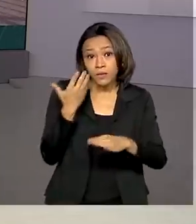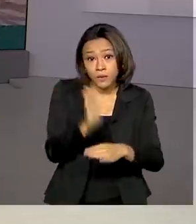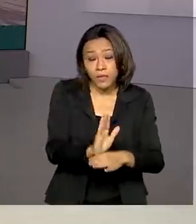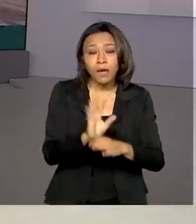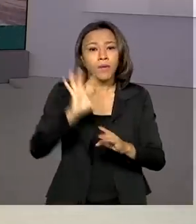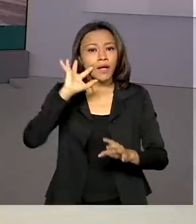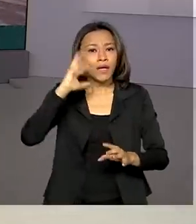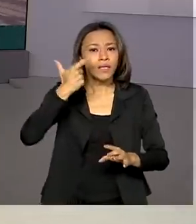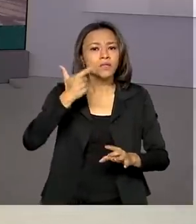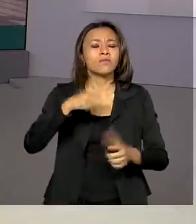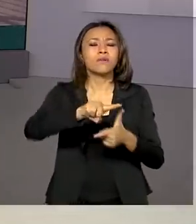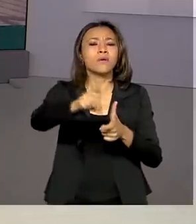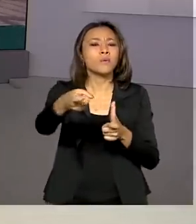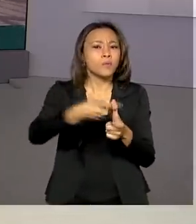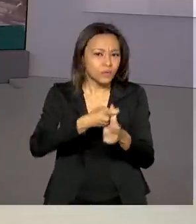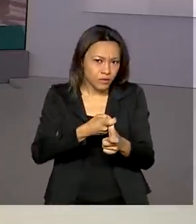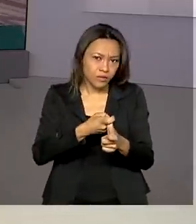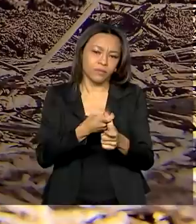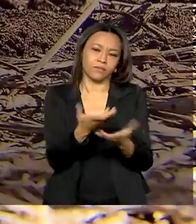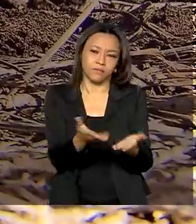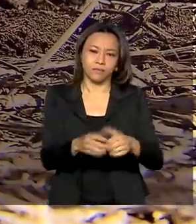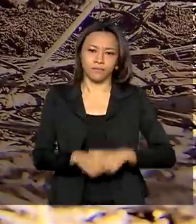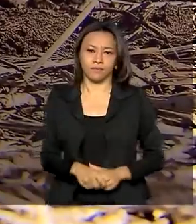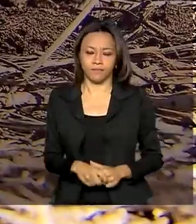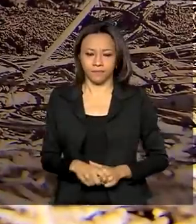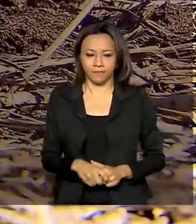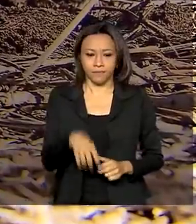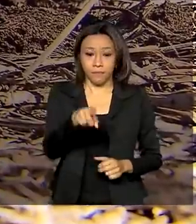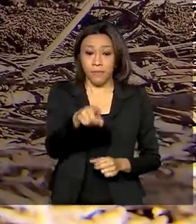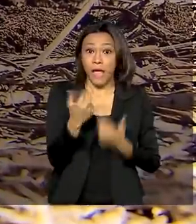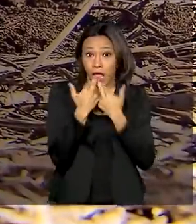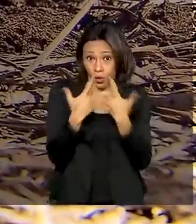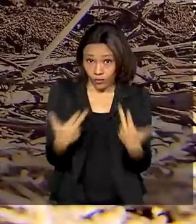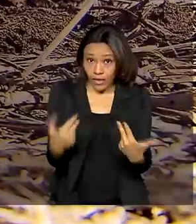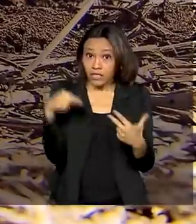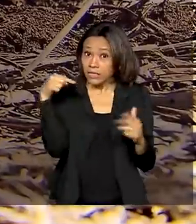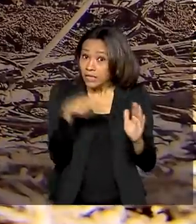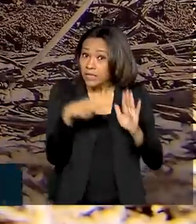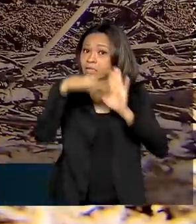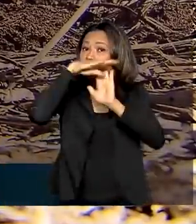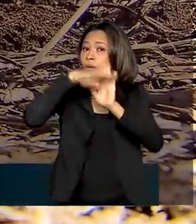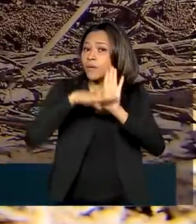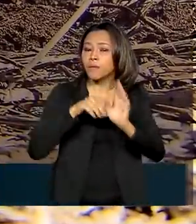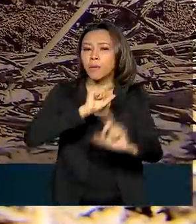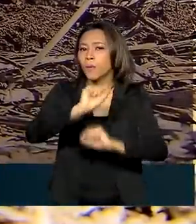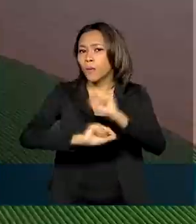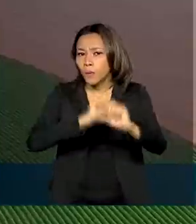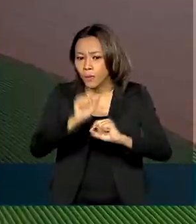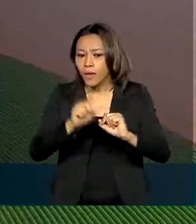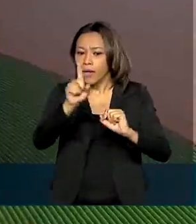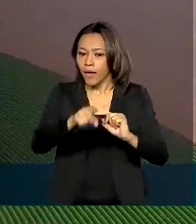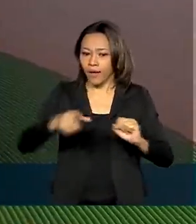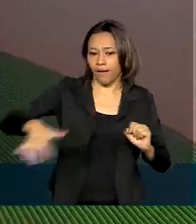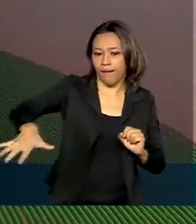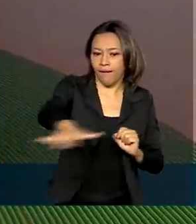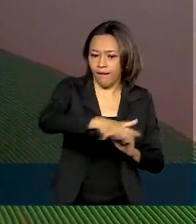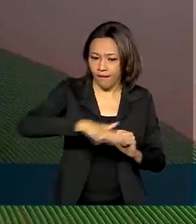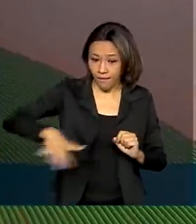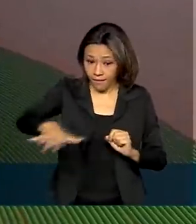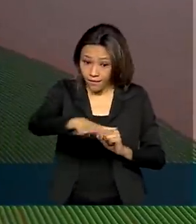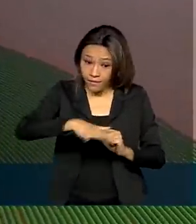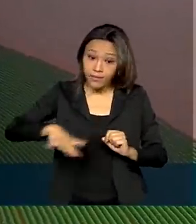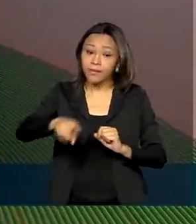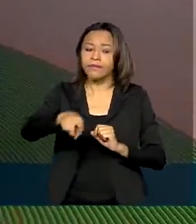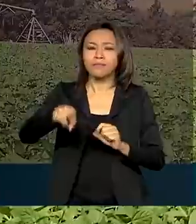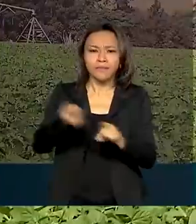débitos na dívida ativa. A grande novidade do programa foi a inclusão do setor agropecuário, que